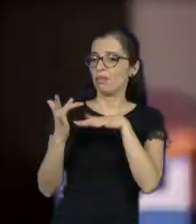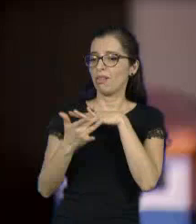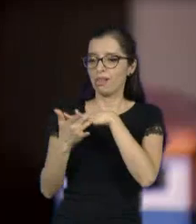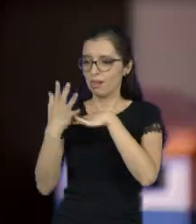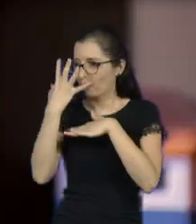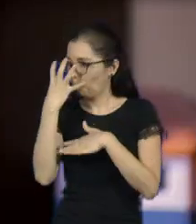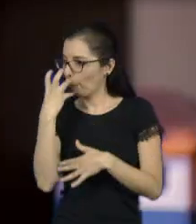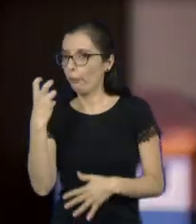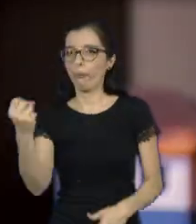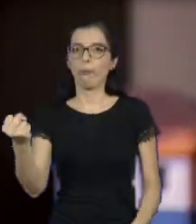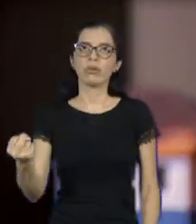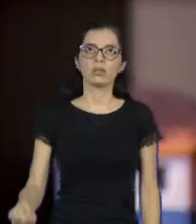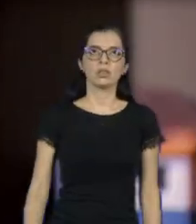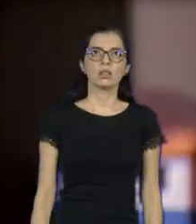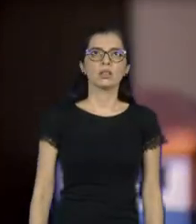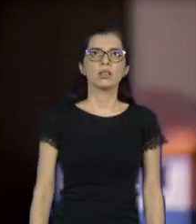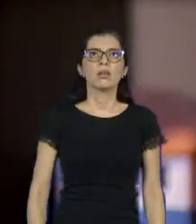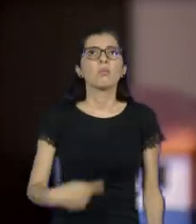Tá difícil escolher.